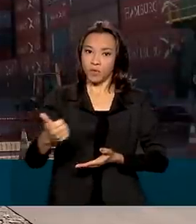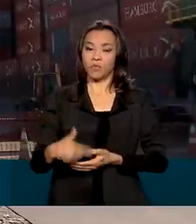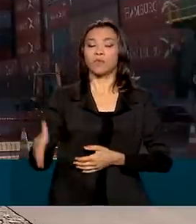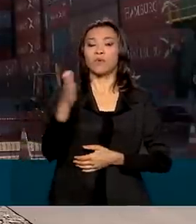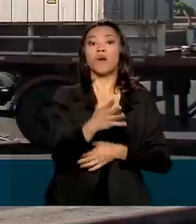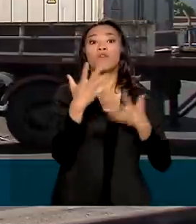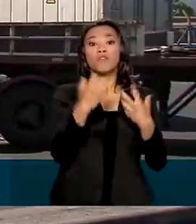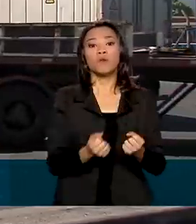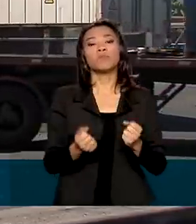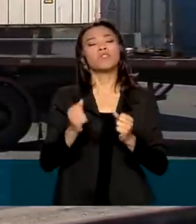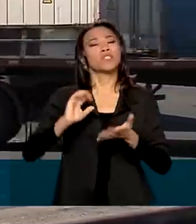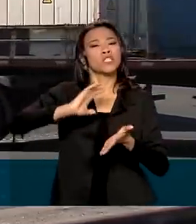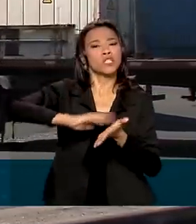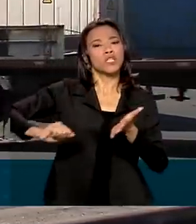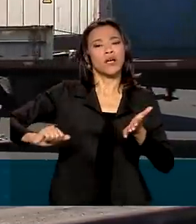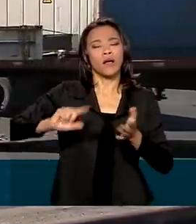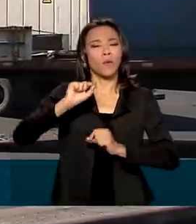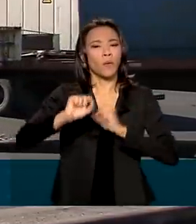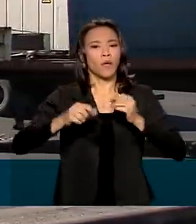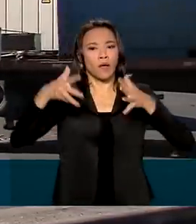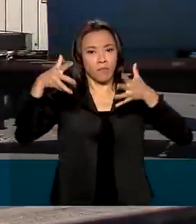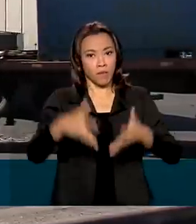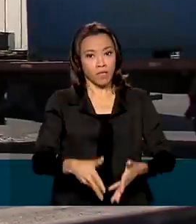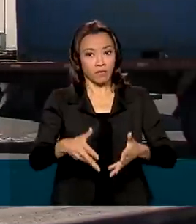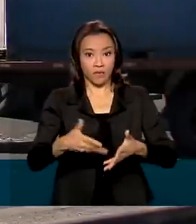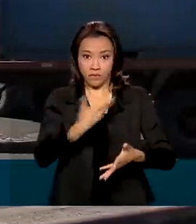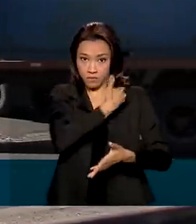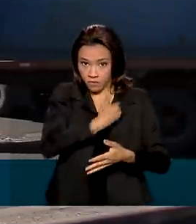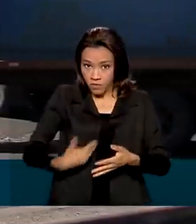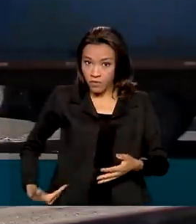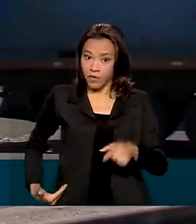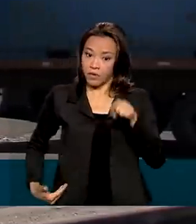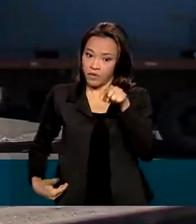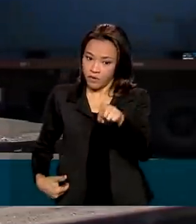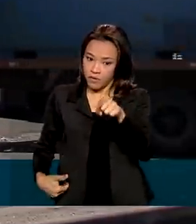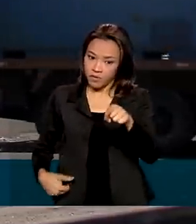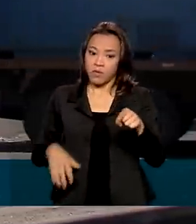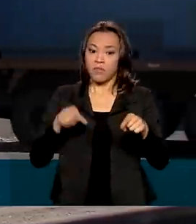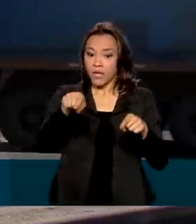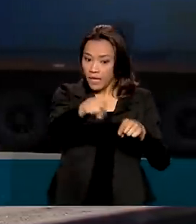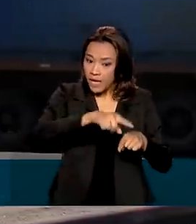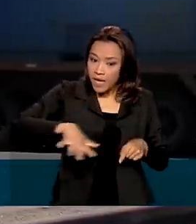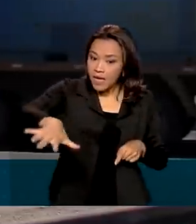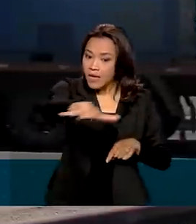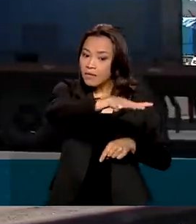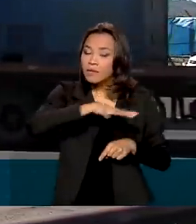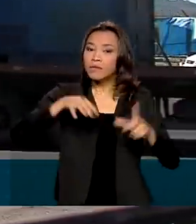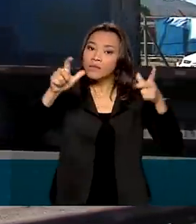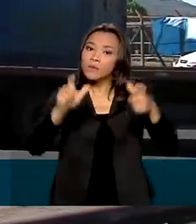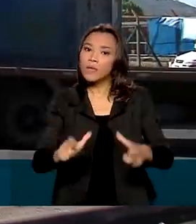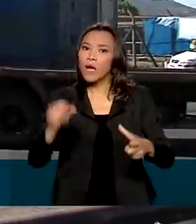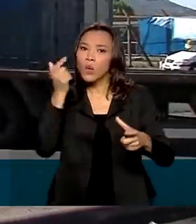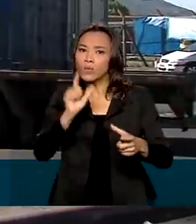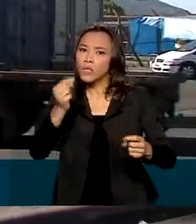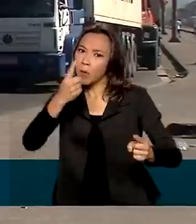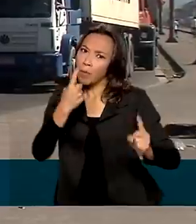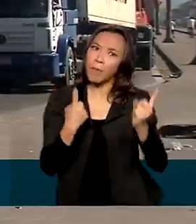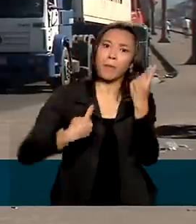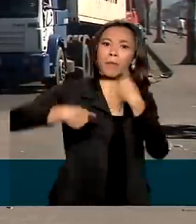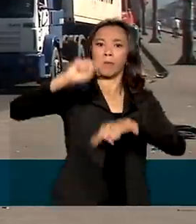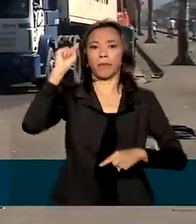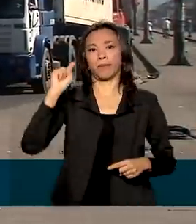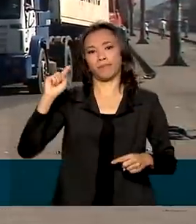do porto e a desestatização ela é fundamental para que o Porto de Santos possa dar um salto ainda maior.